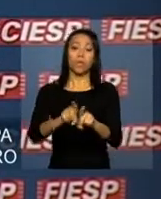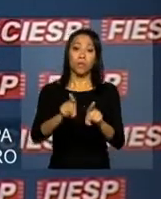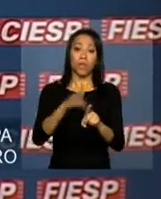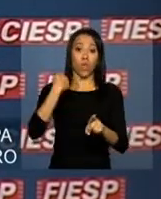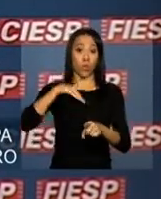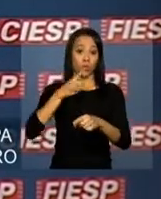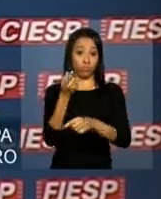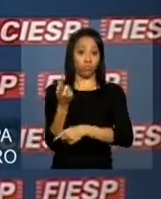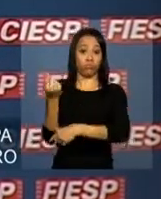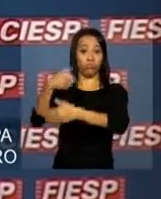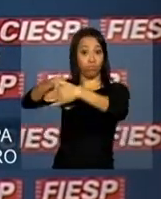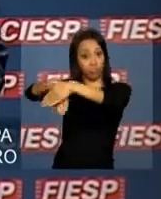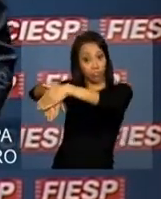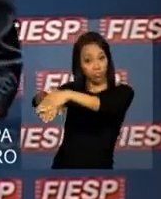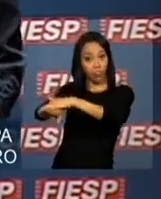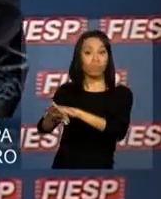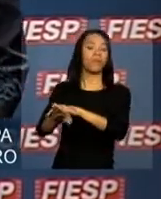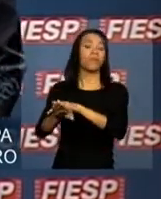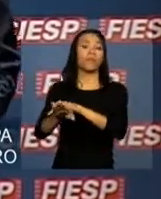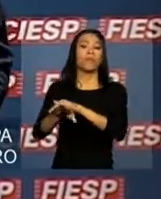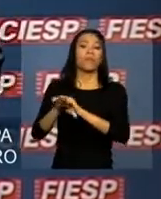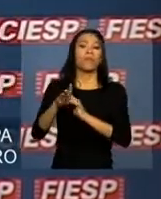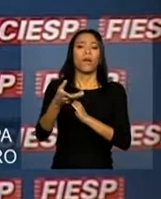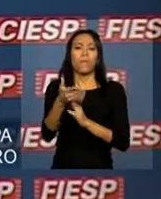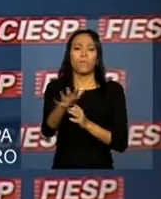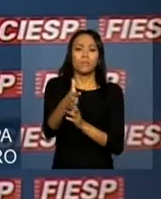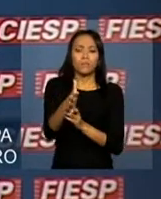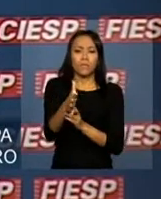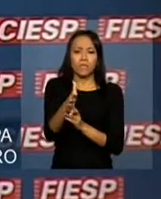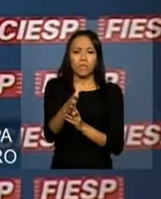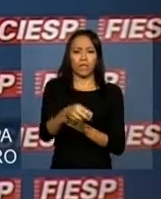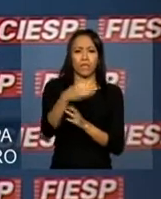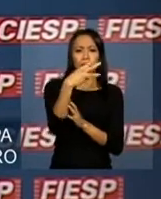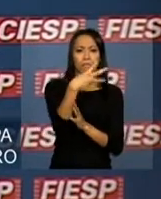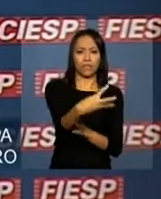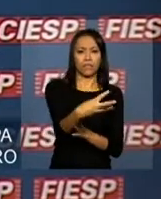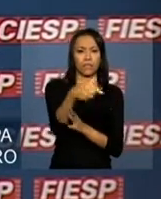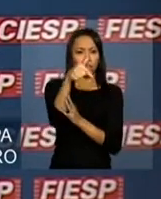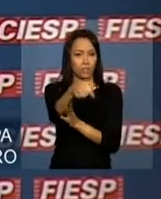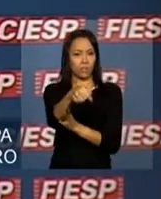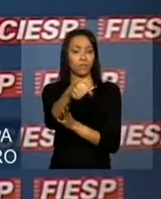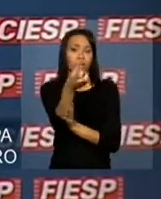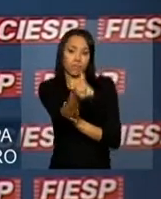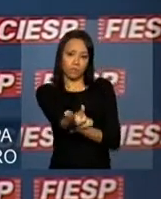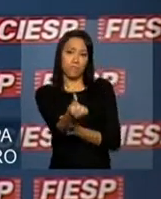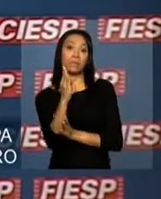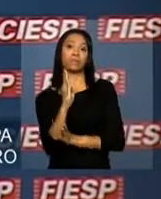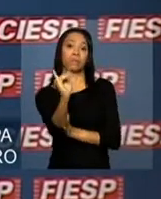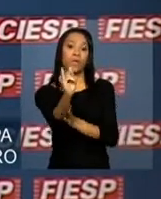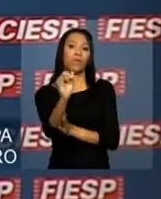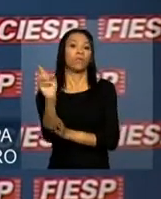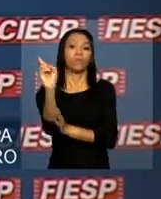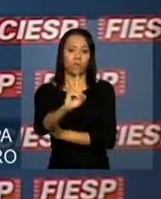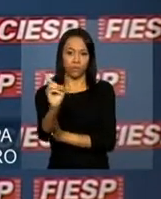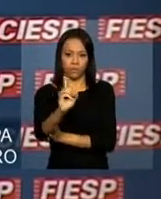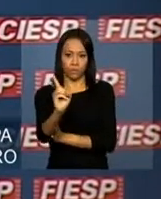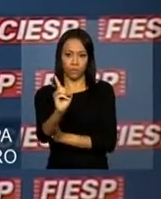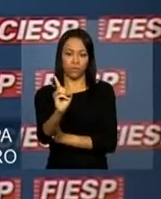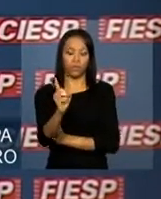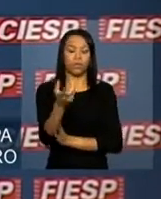internacionais correspondem a 376 bilhões de dólares.